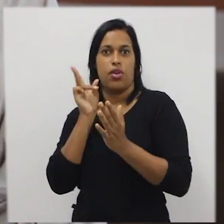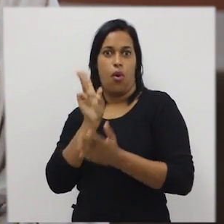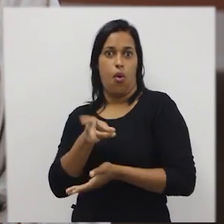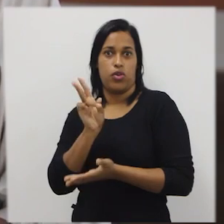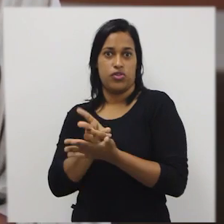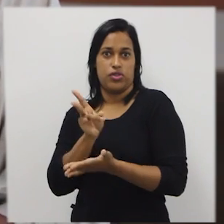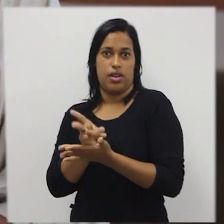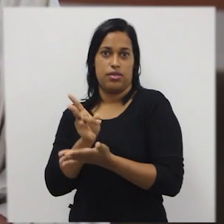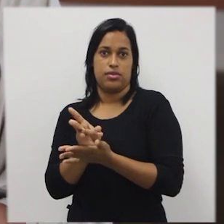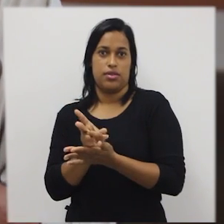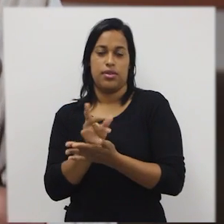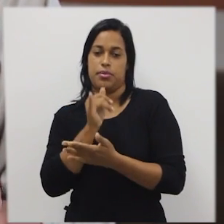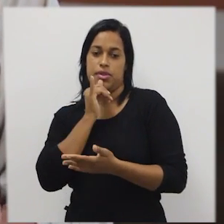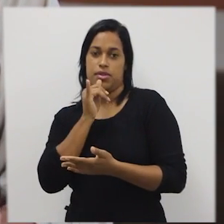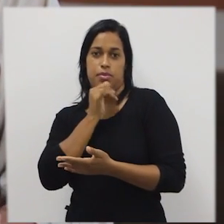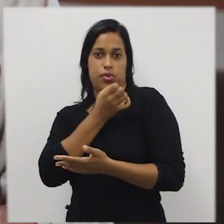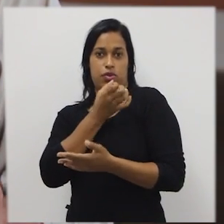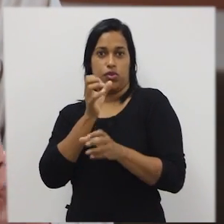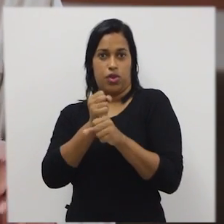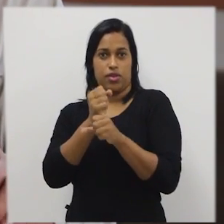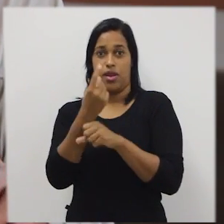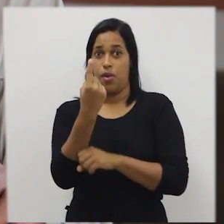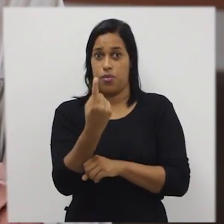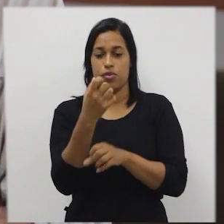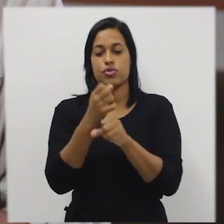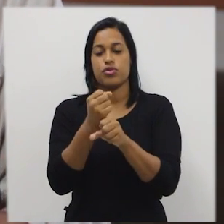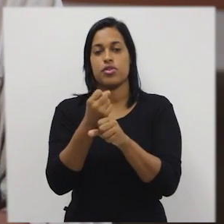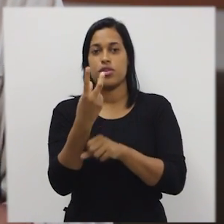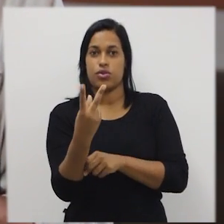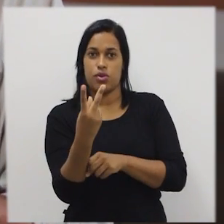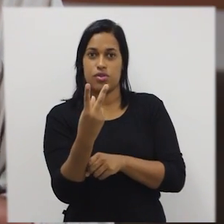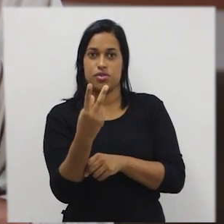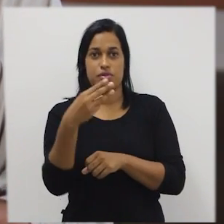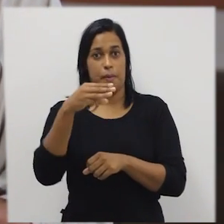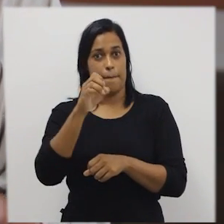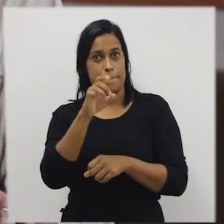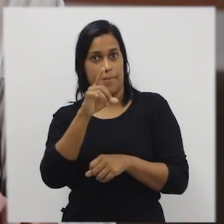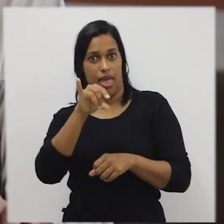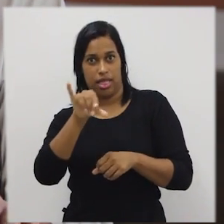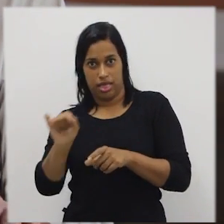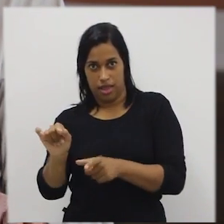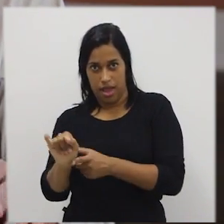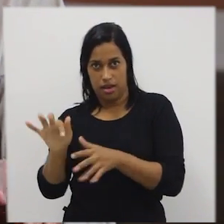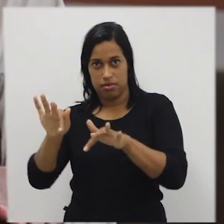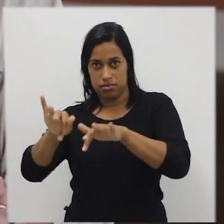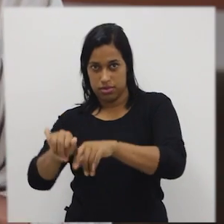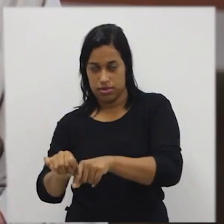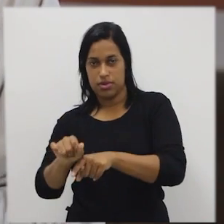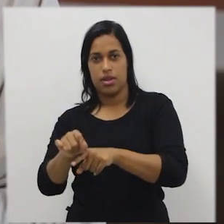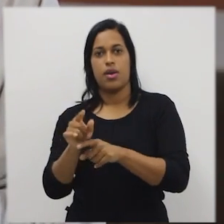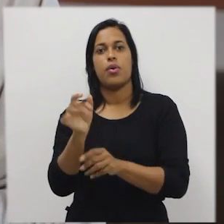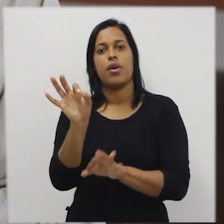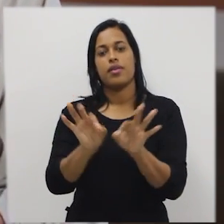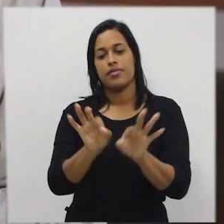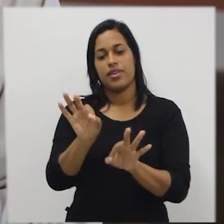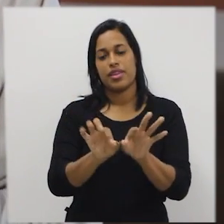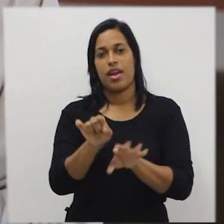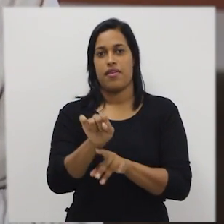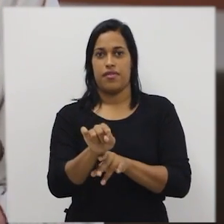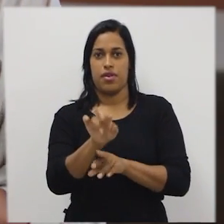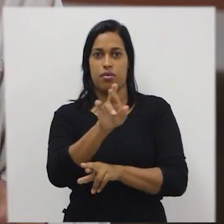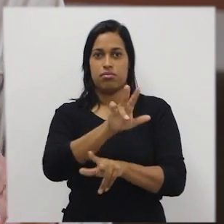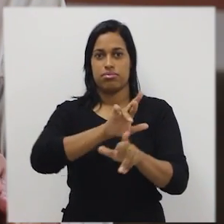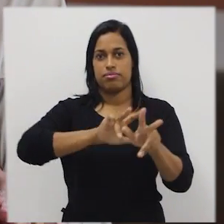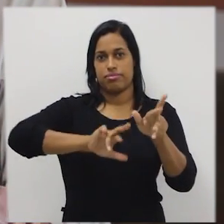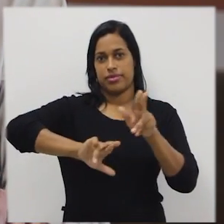Enquanto que eu digo que nota 1, nota 2 e média são dados variáveis. No algoritmo, sempre nós